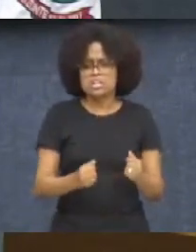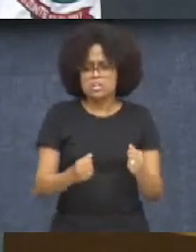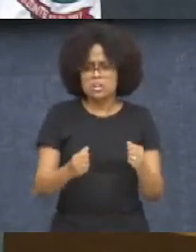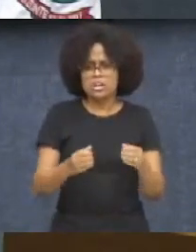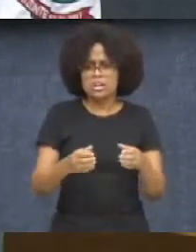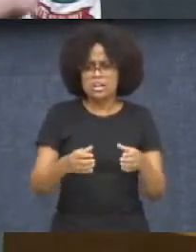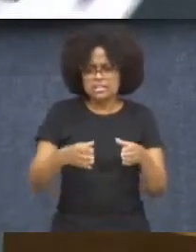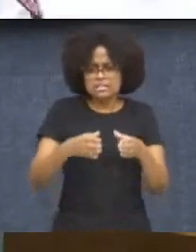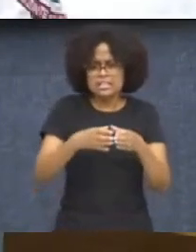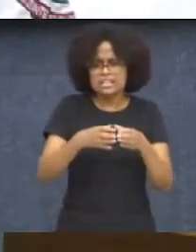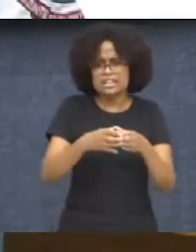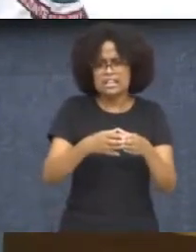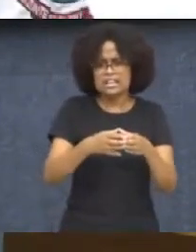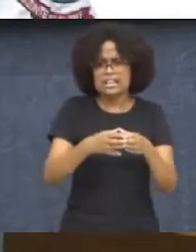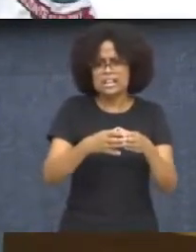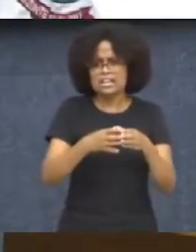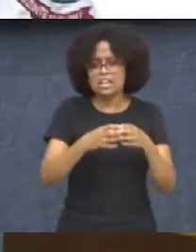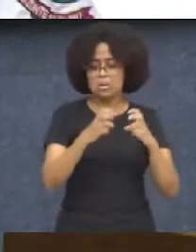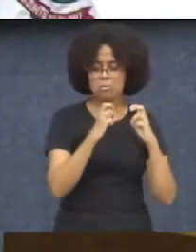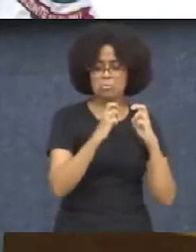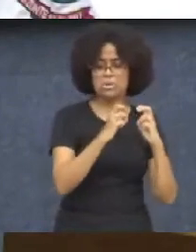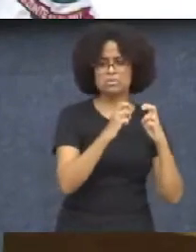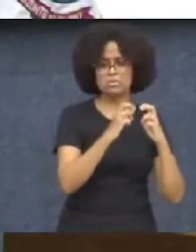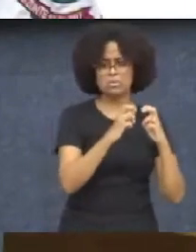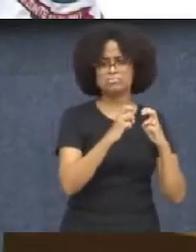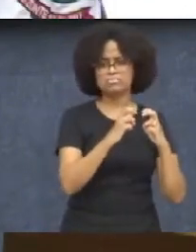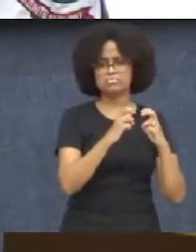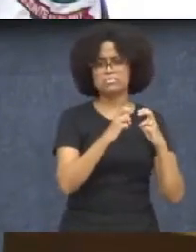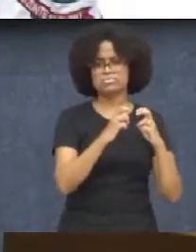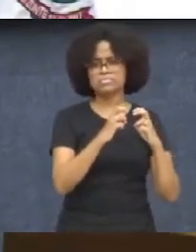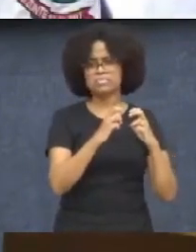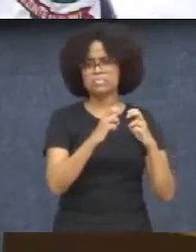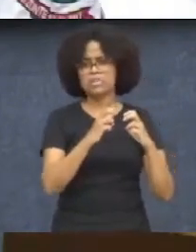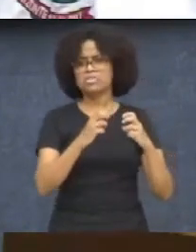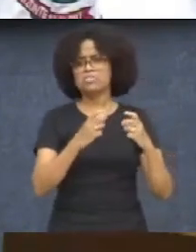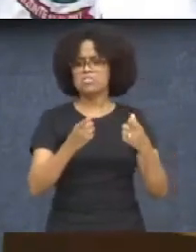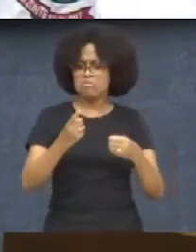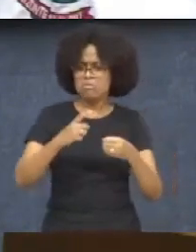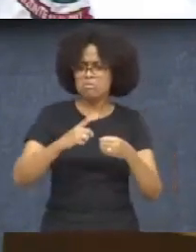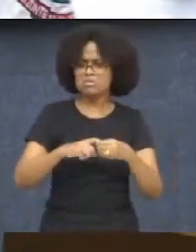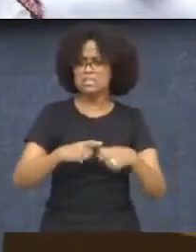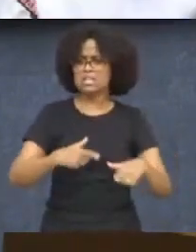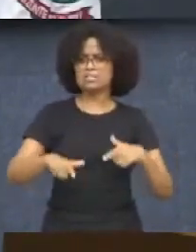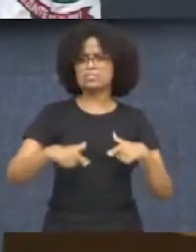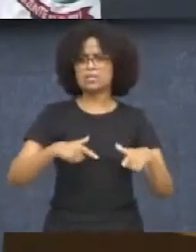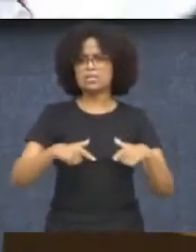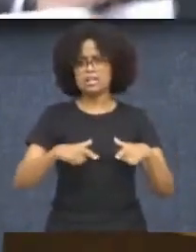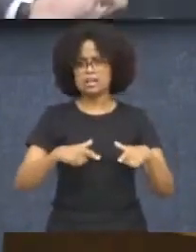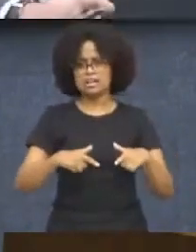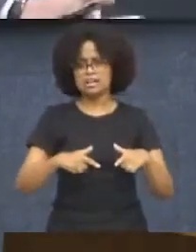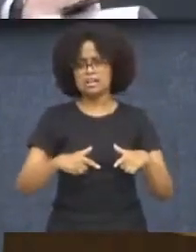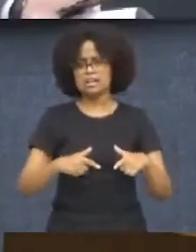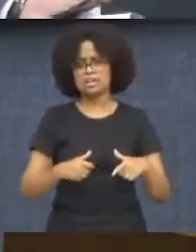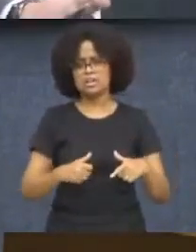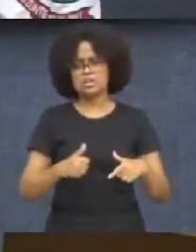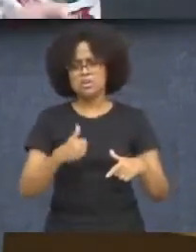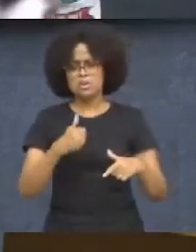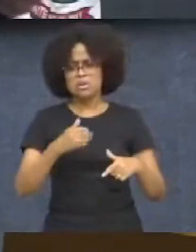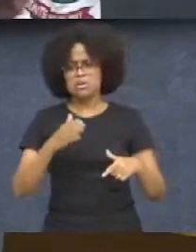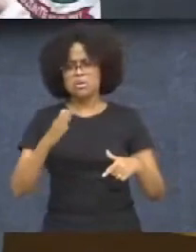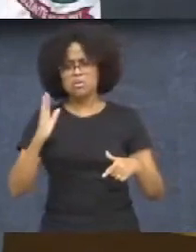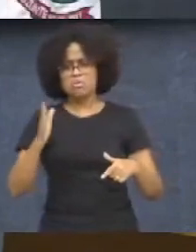com o metrô que tem que voltar a trabalhar, né gente? Porque ficar um quarto de ano parado não faz o menor sentido,